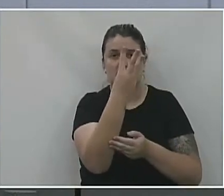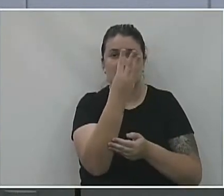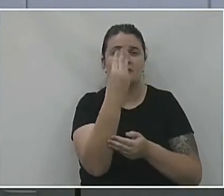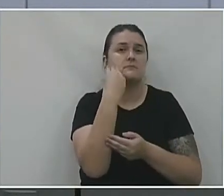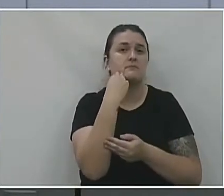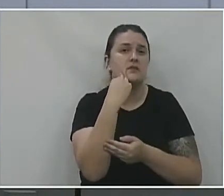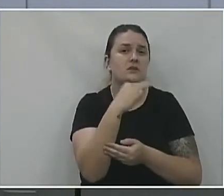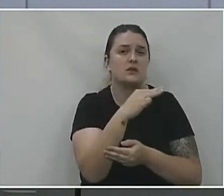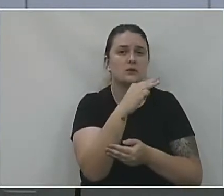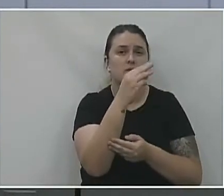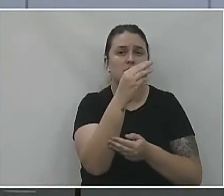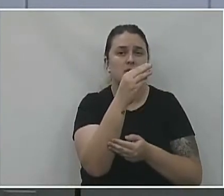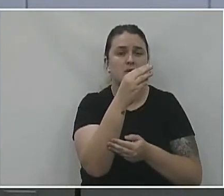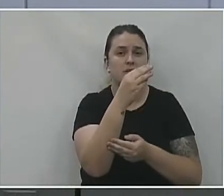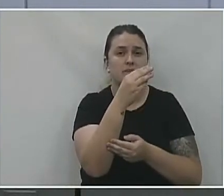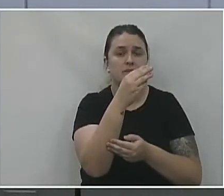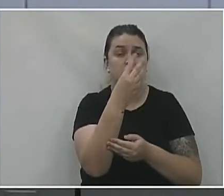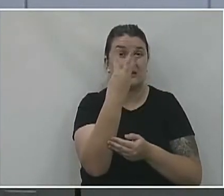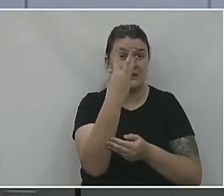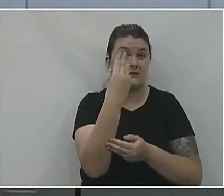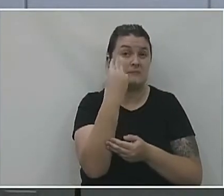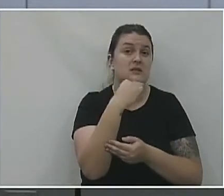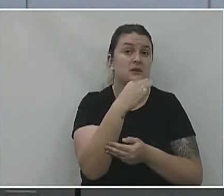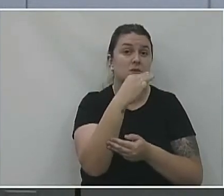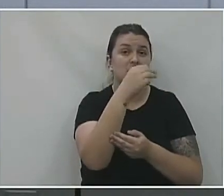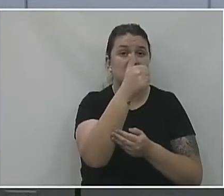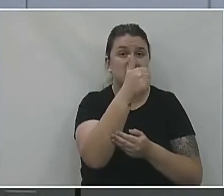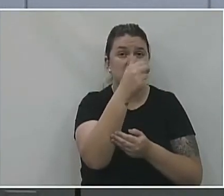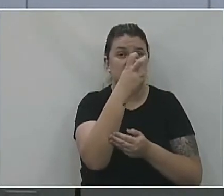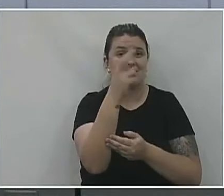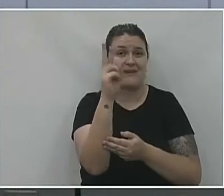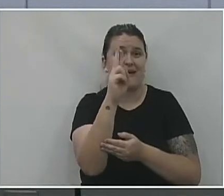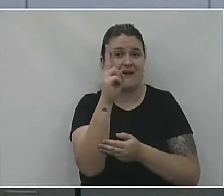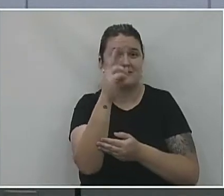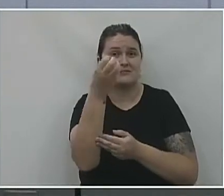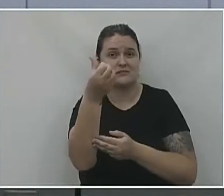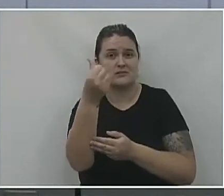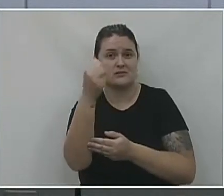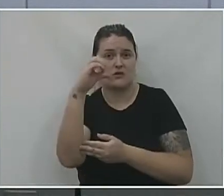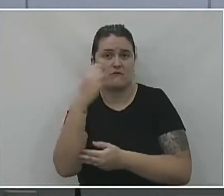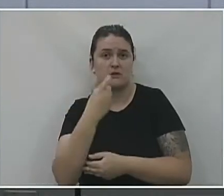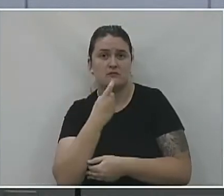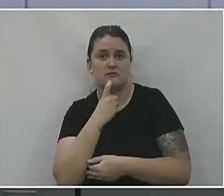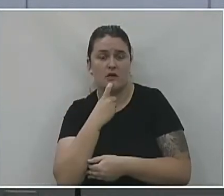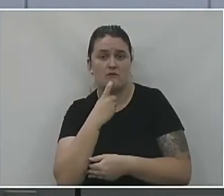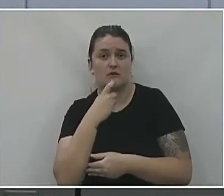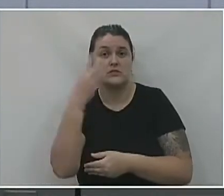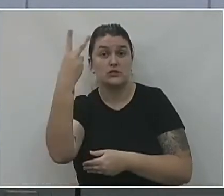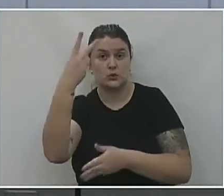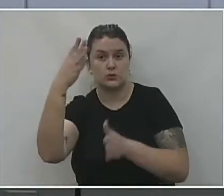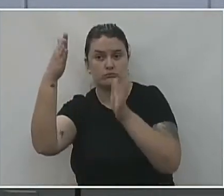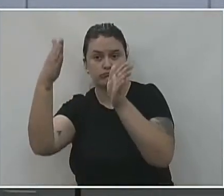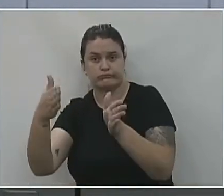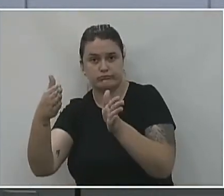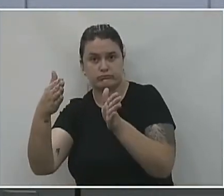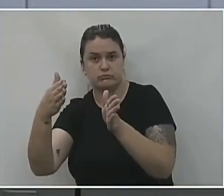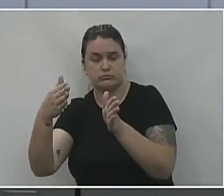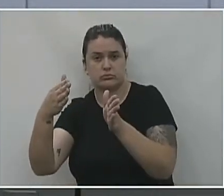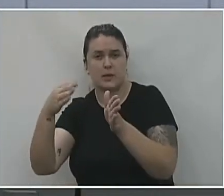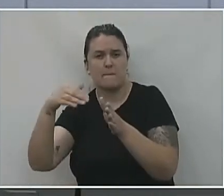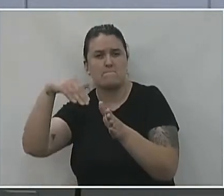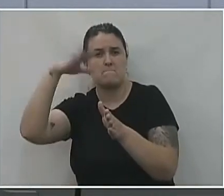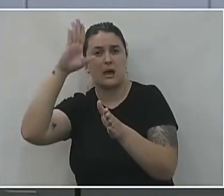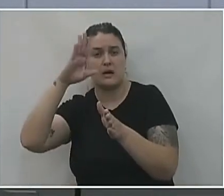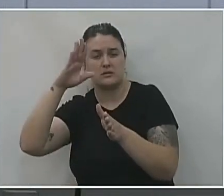.015,69. O outro foi para a média e alta